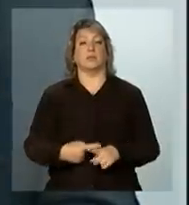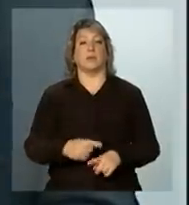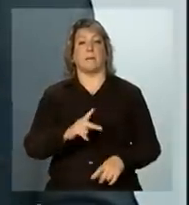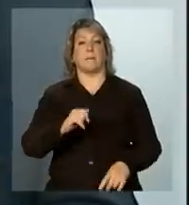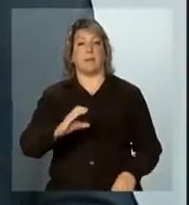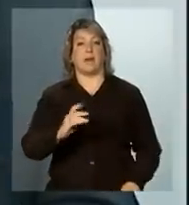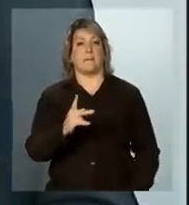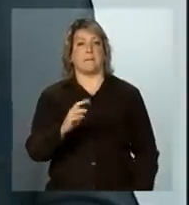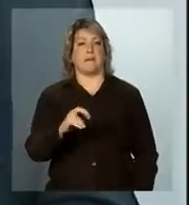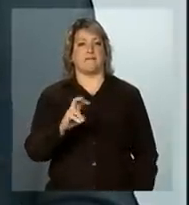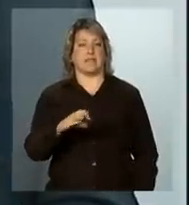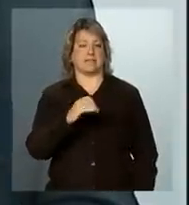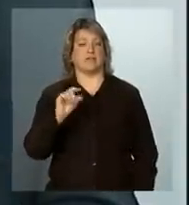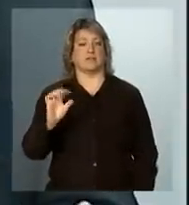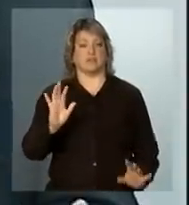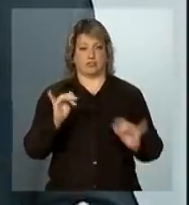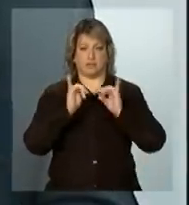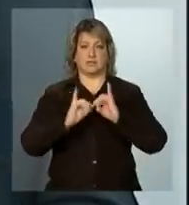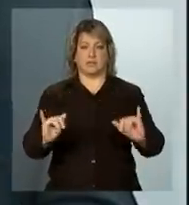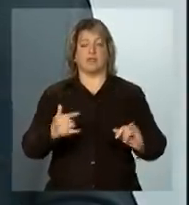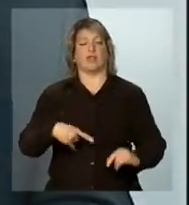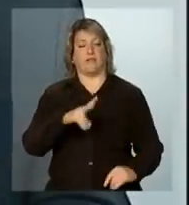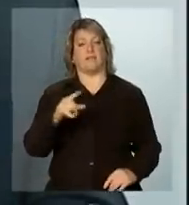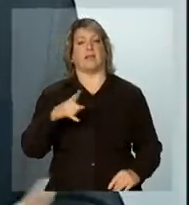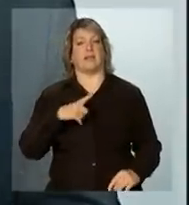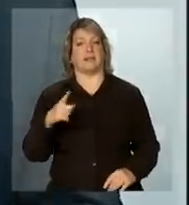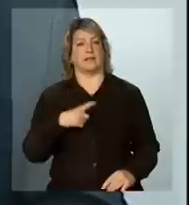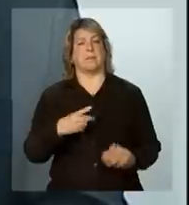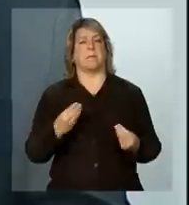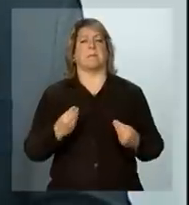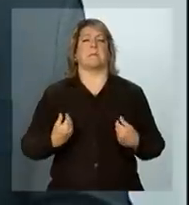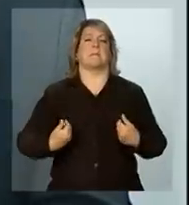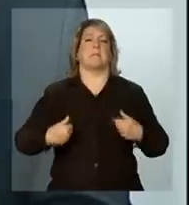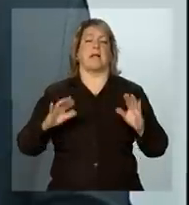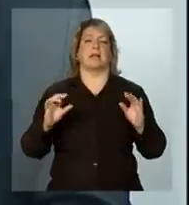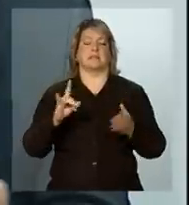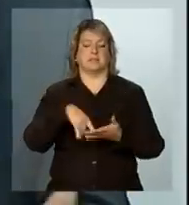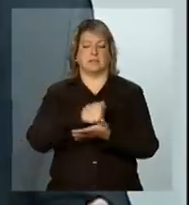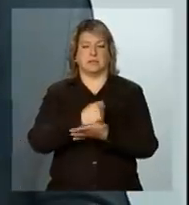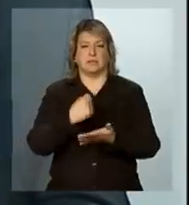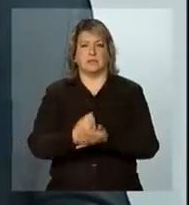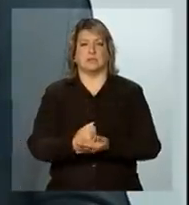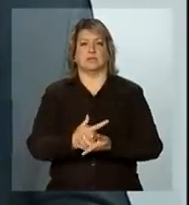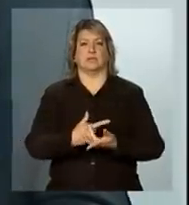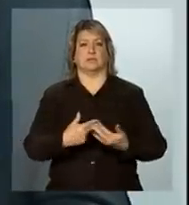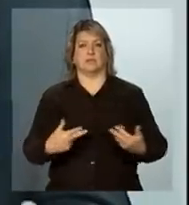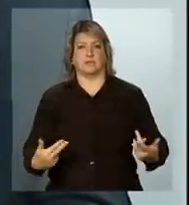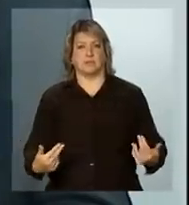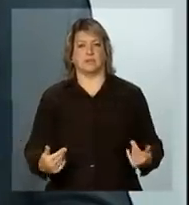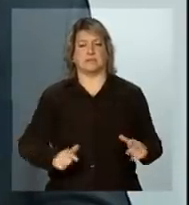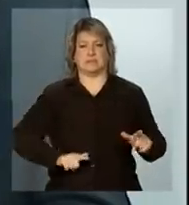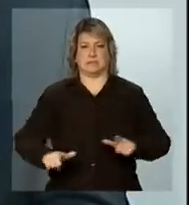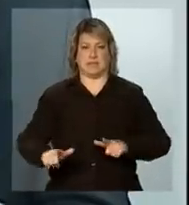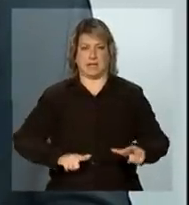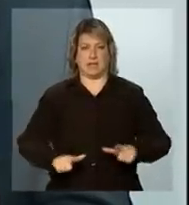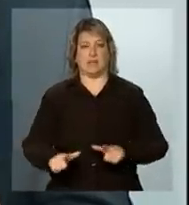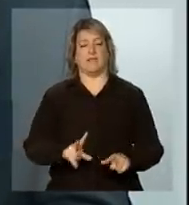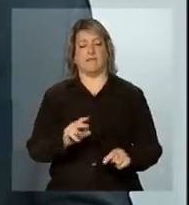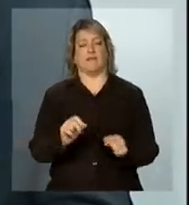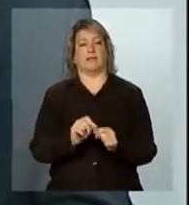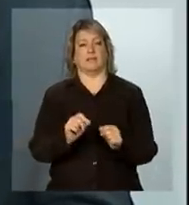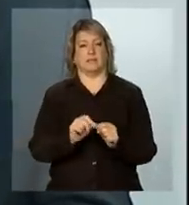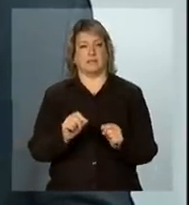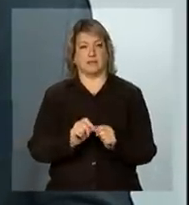Prevenção que foi anunciado. Nós vamos ter, portanto, muito mais contratos, muito mais iniciativas que estarão sendo